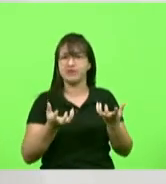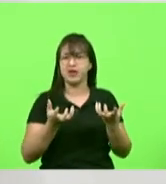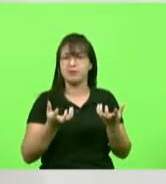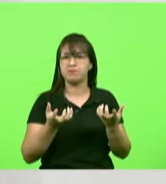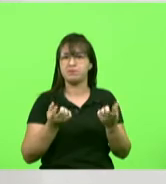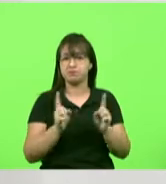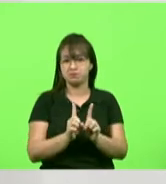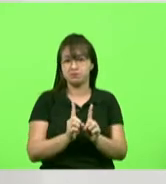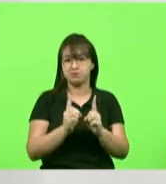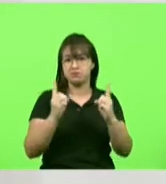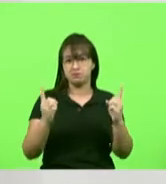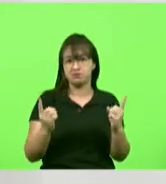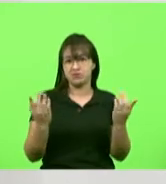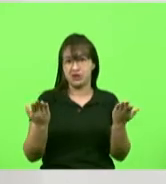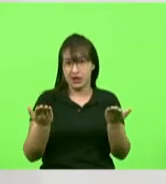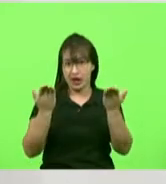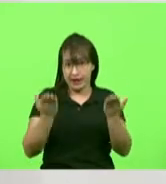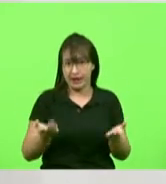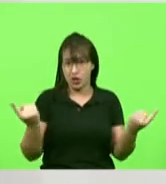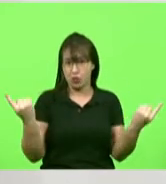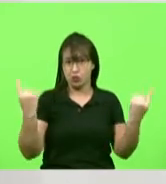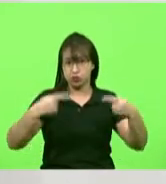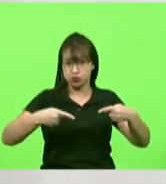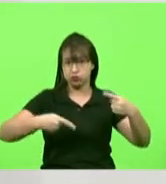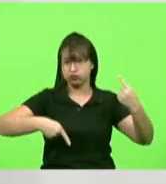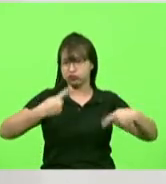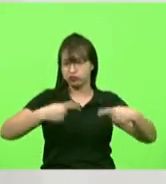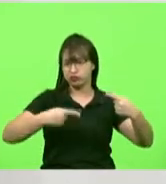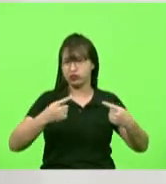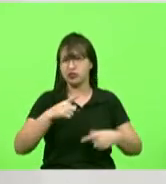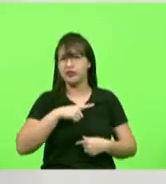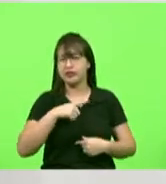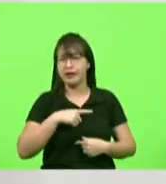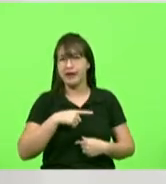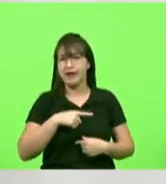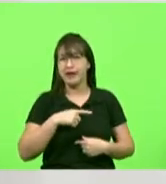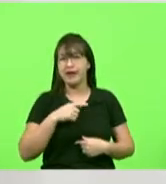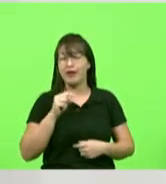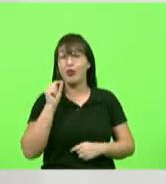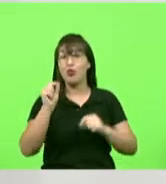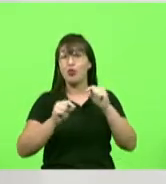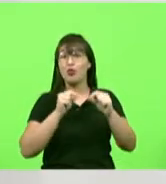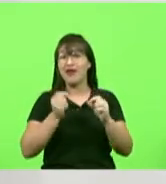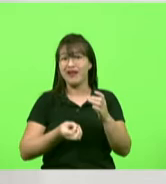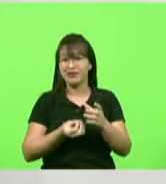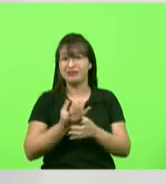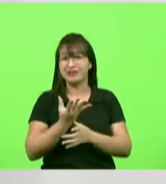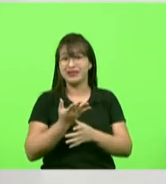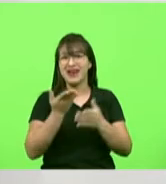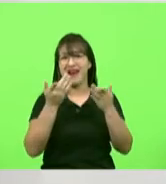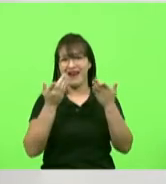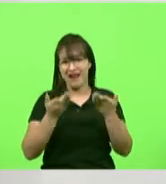lados estão em entrechoque discutindo o que sobra disso é uma oportunidade do oportunismo